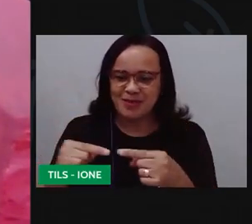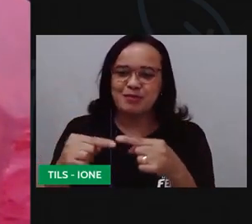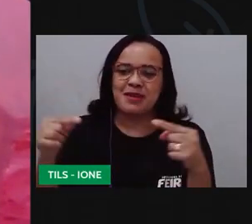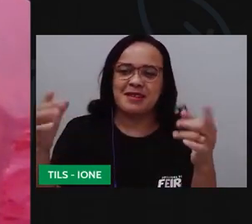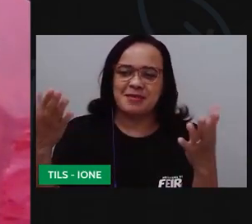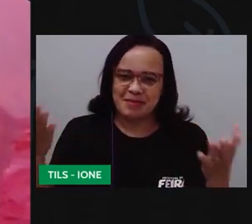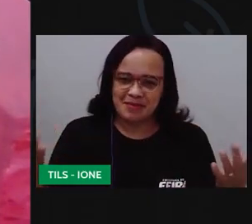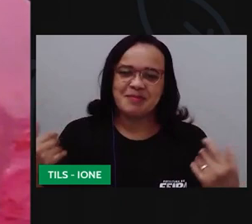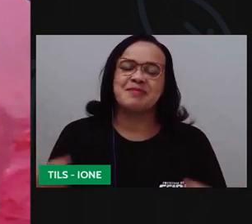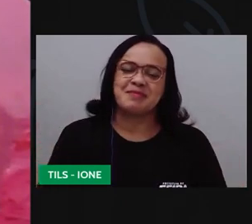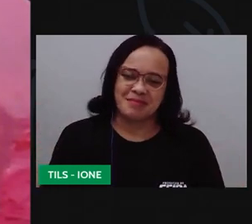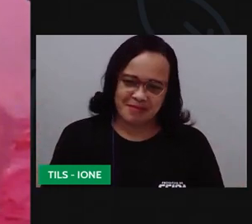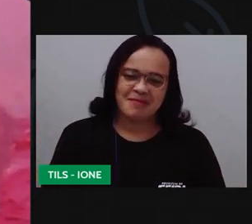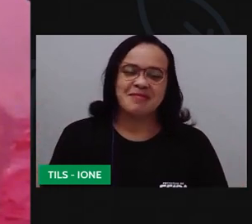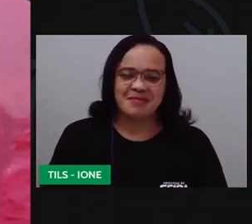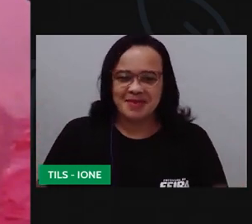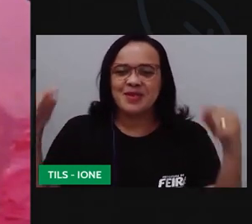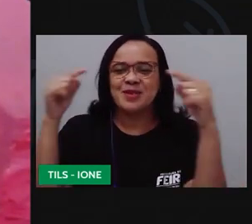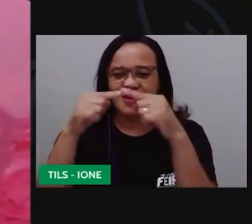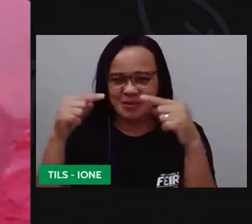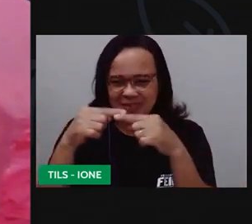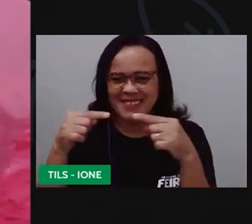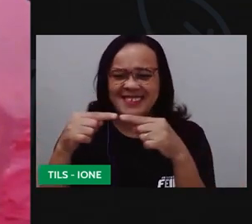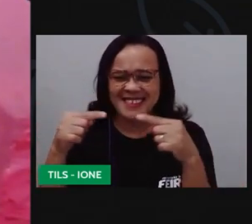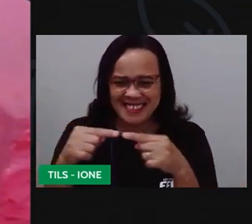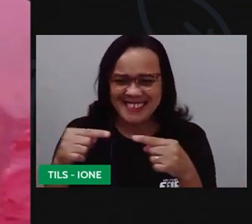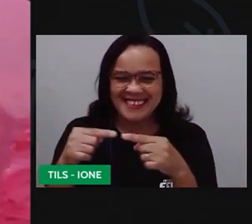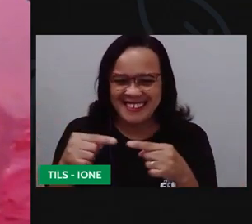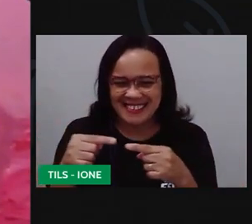combinando combinando lógico porque aqui o negócio tudo combina